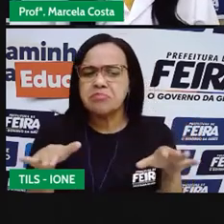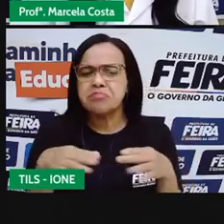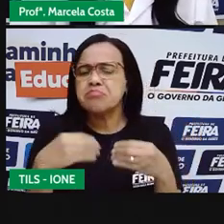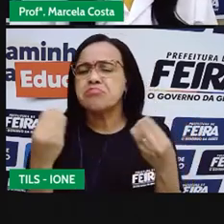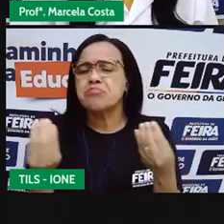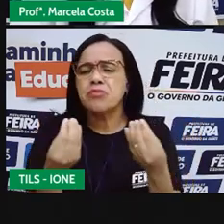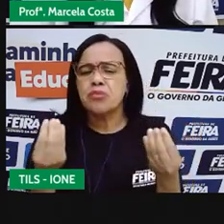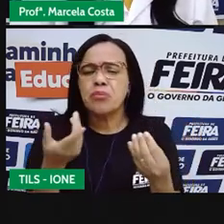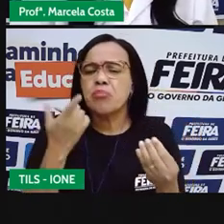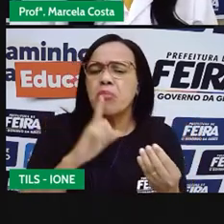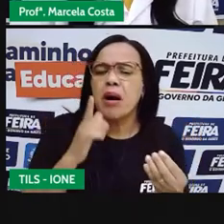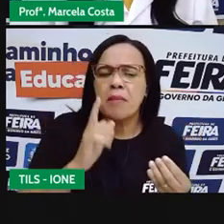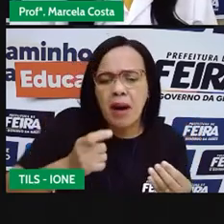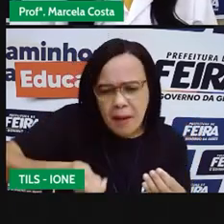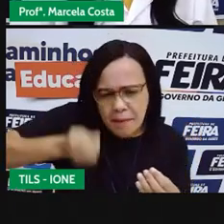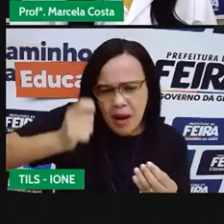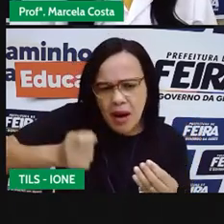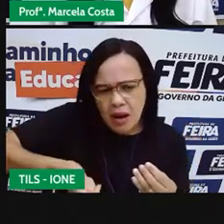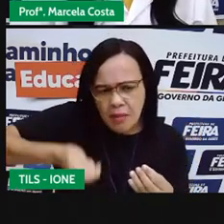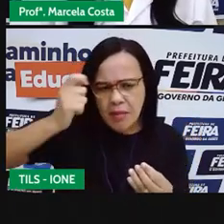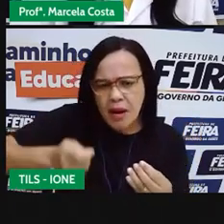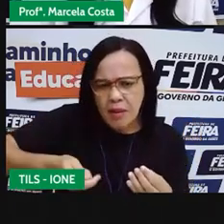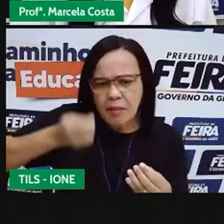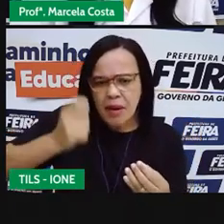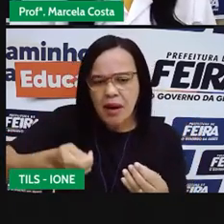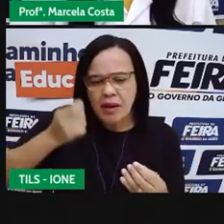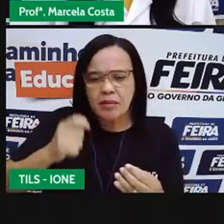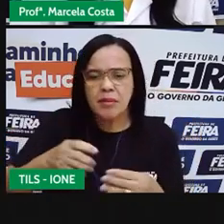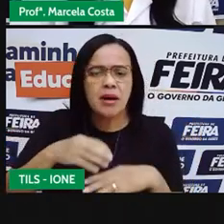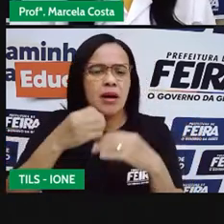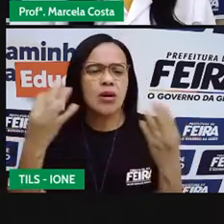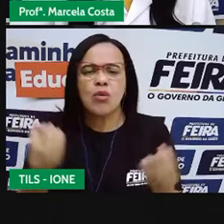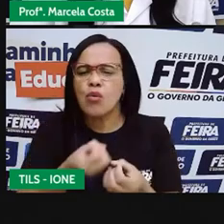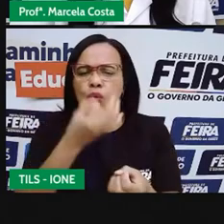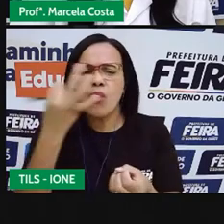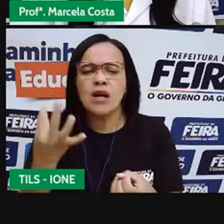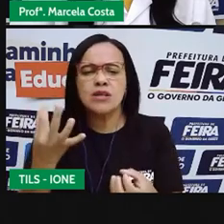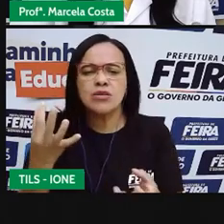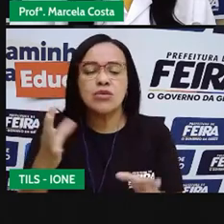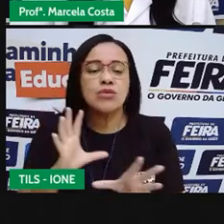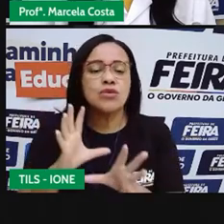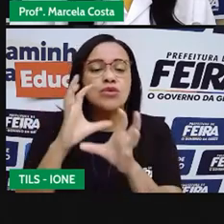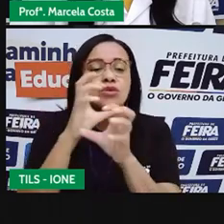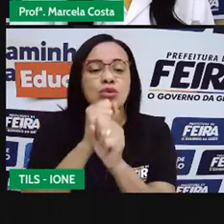5 mais 3 vai ser igual a vai